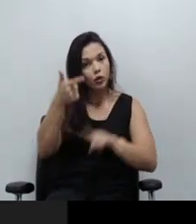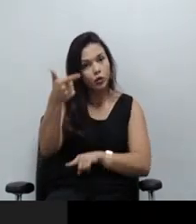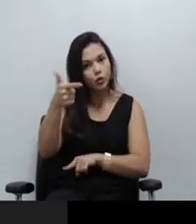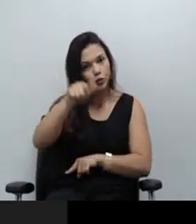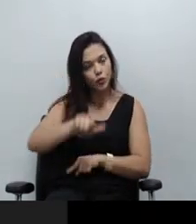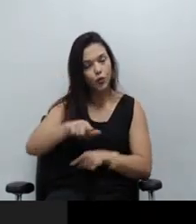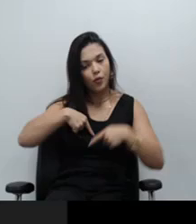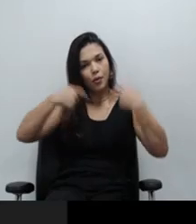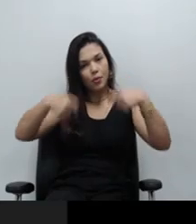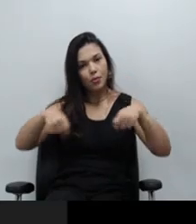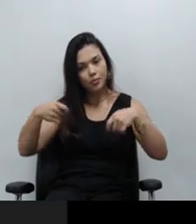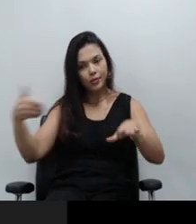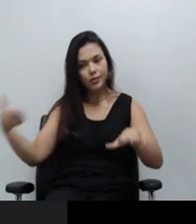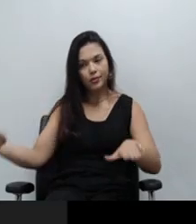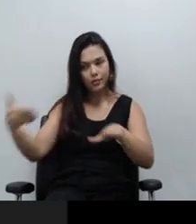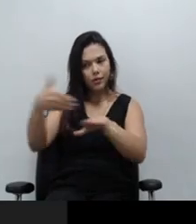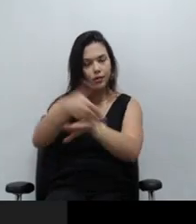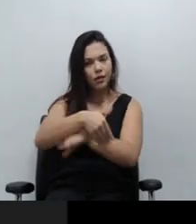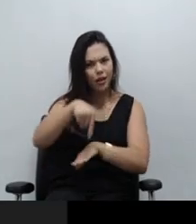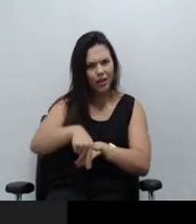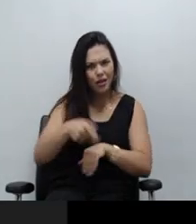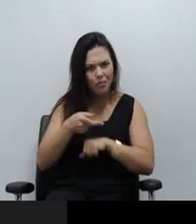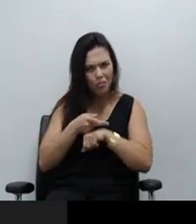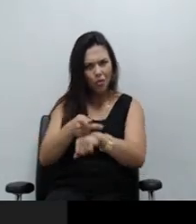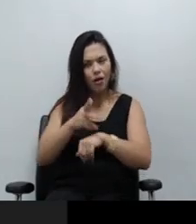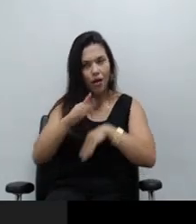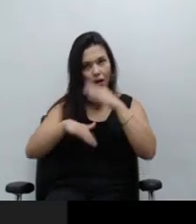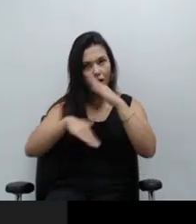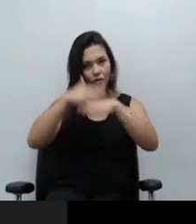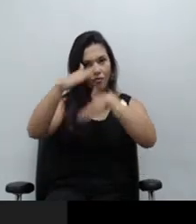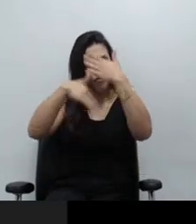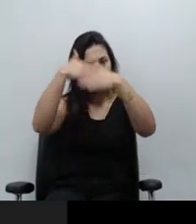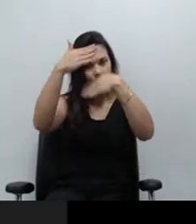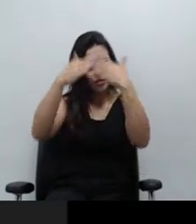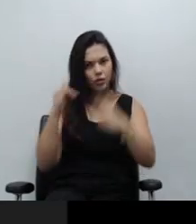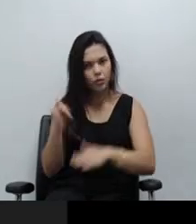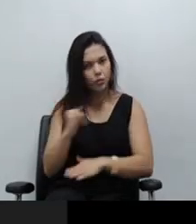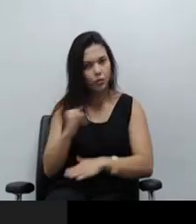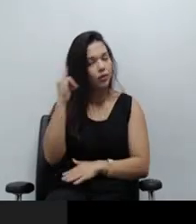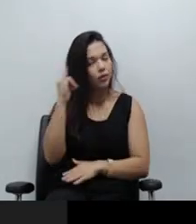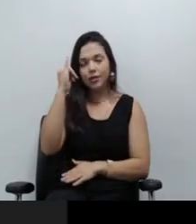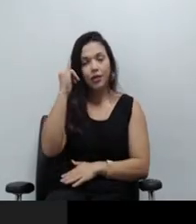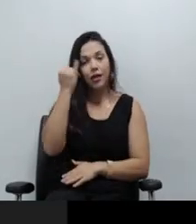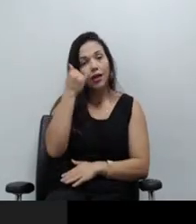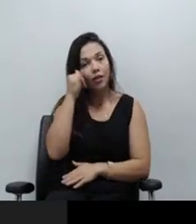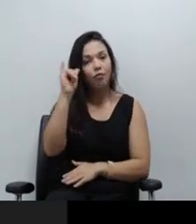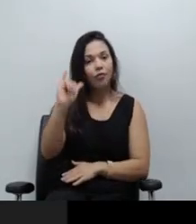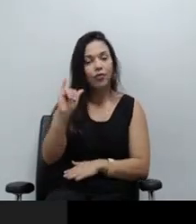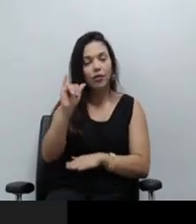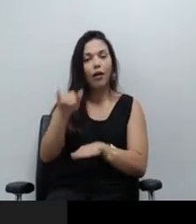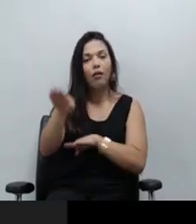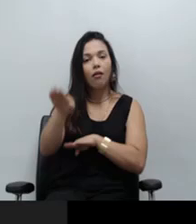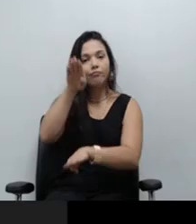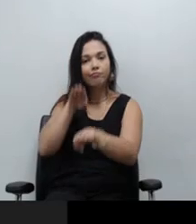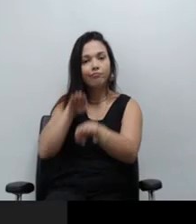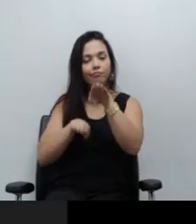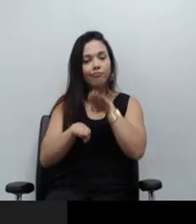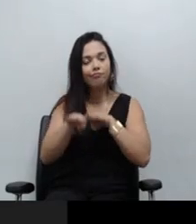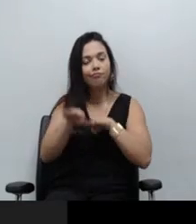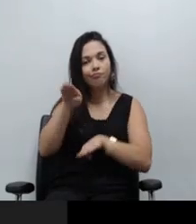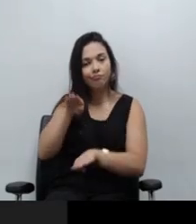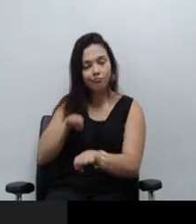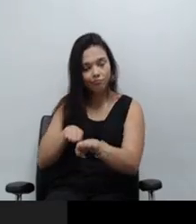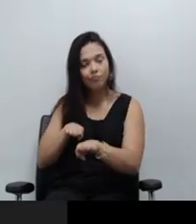aqui buscando não avanços importantes, mas sim evitar um retrocesso flagrantemente ilegal. Literalmente,